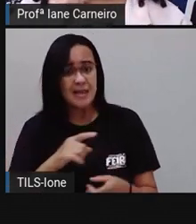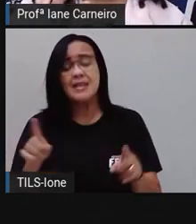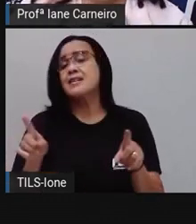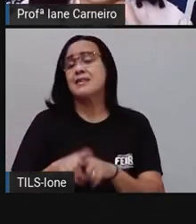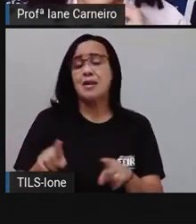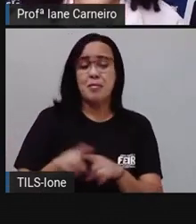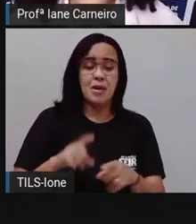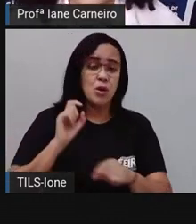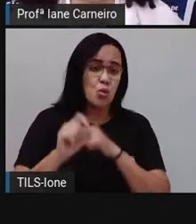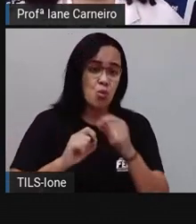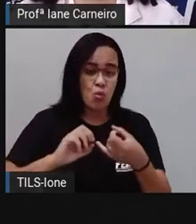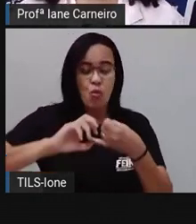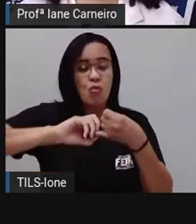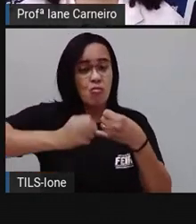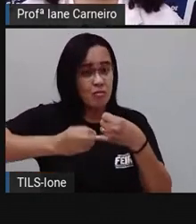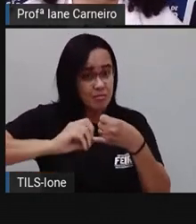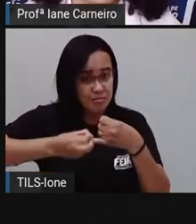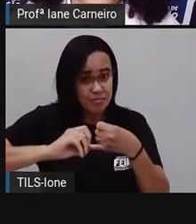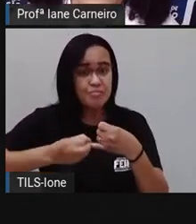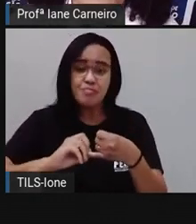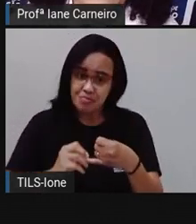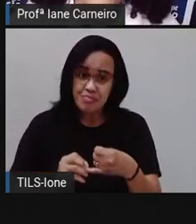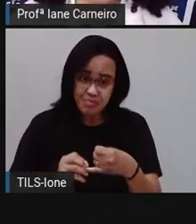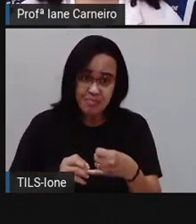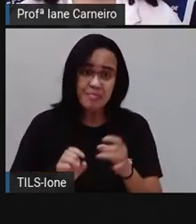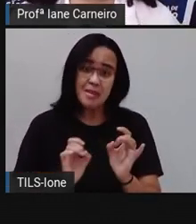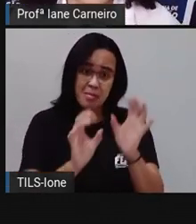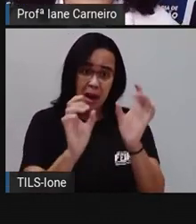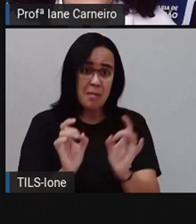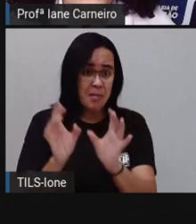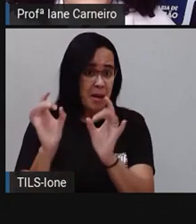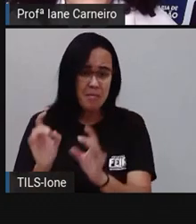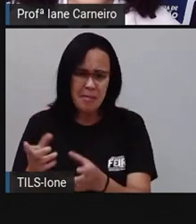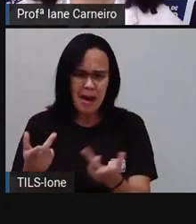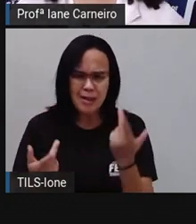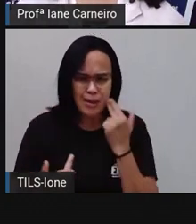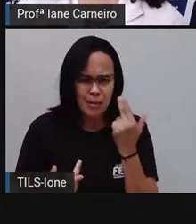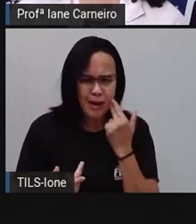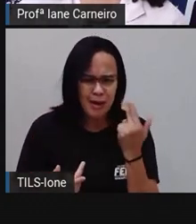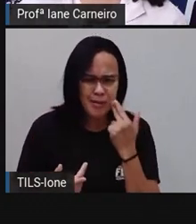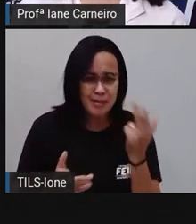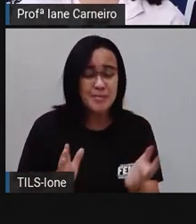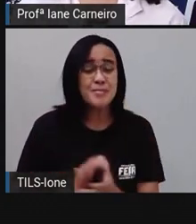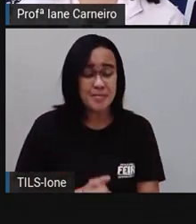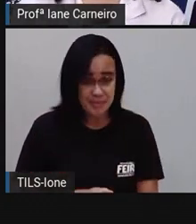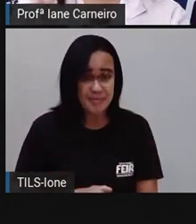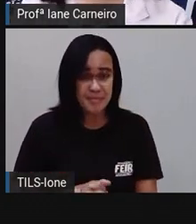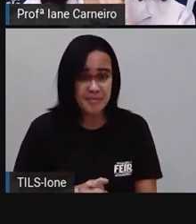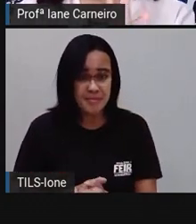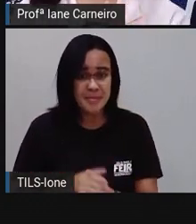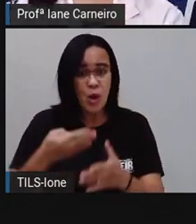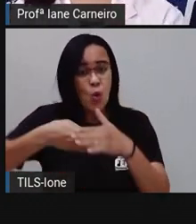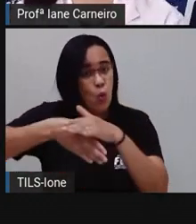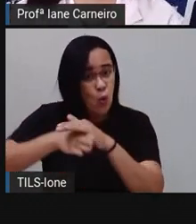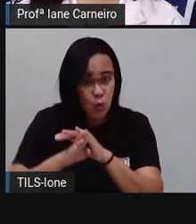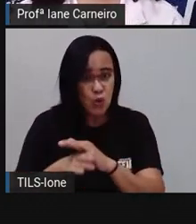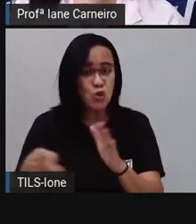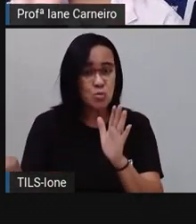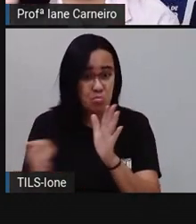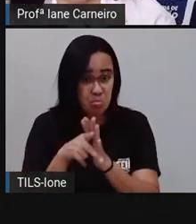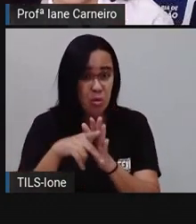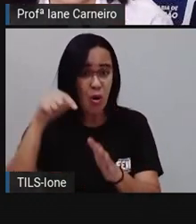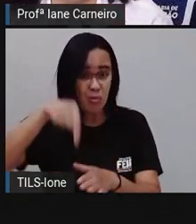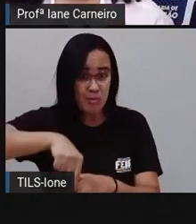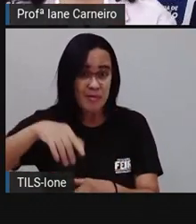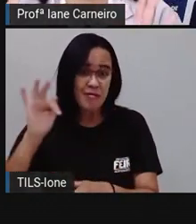Geralmente, são vendidos, né? Esses produtos são vendidos de forma não convencional, né? Então, gente, é diferente do que a gente encontra no